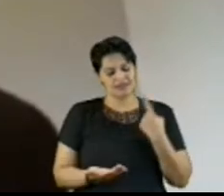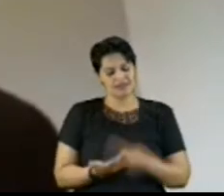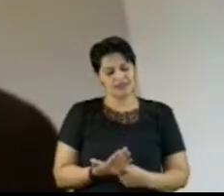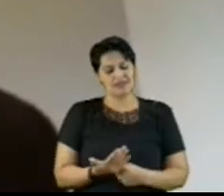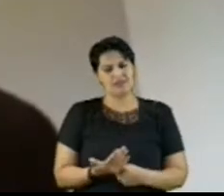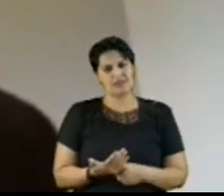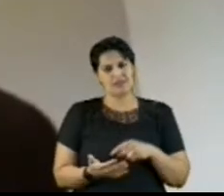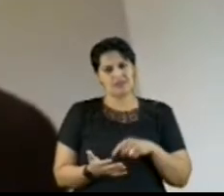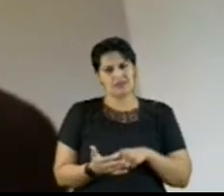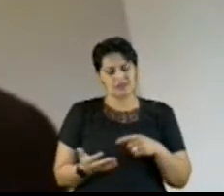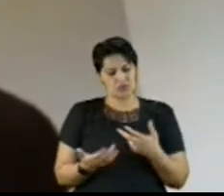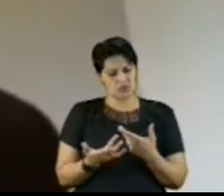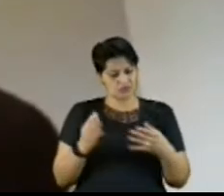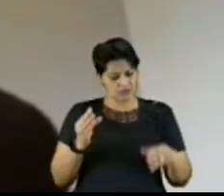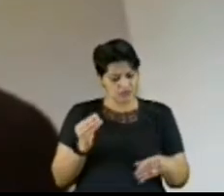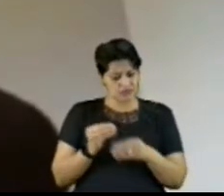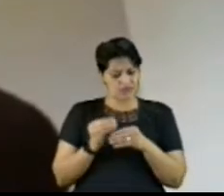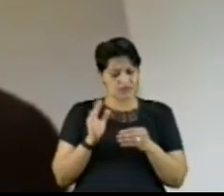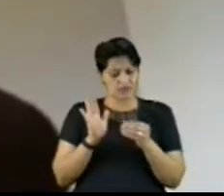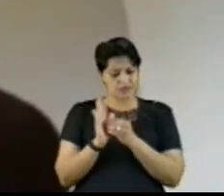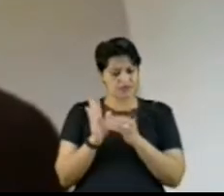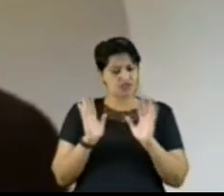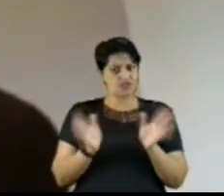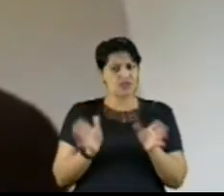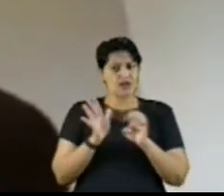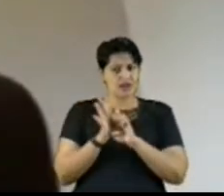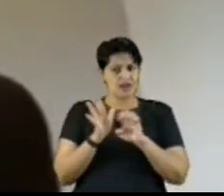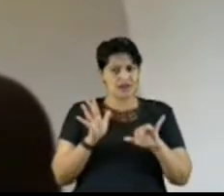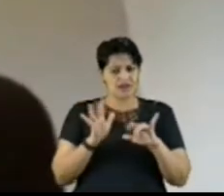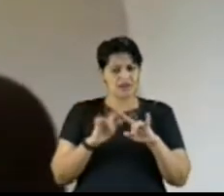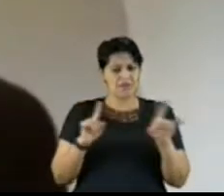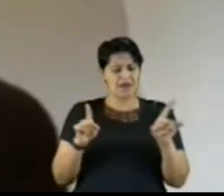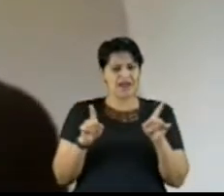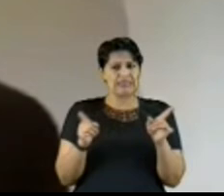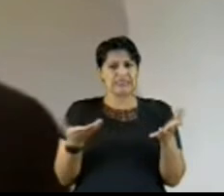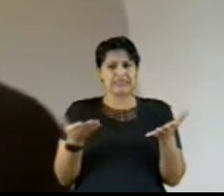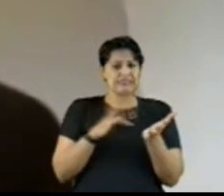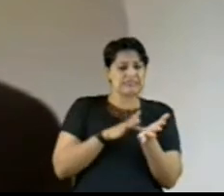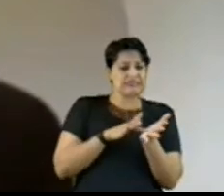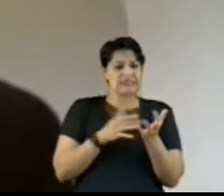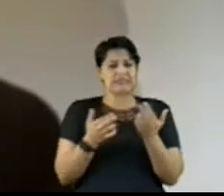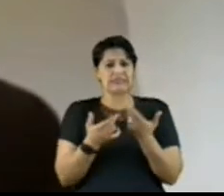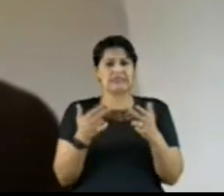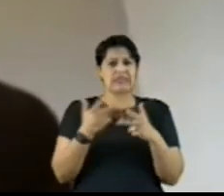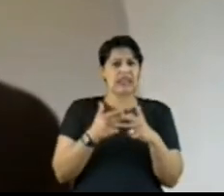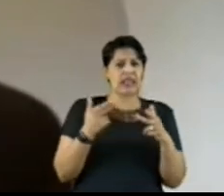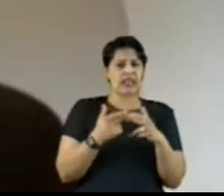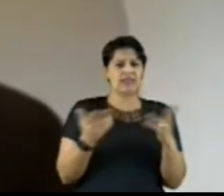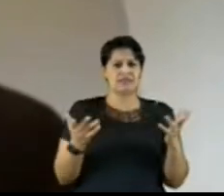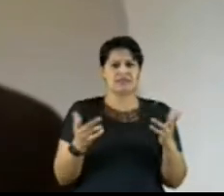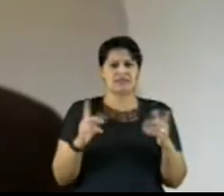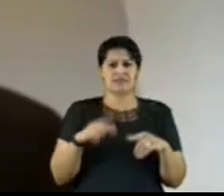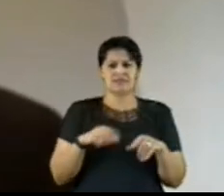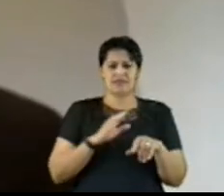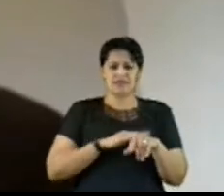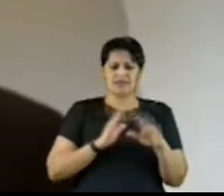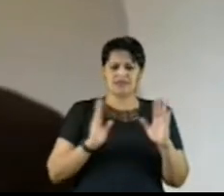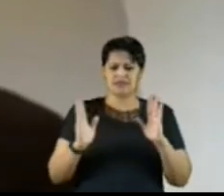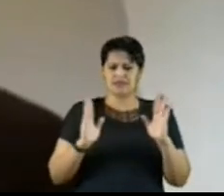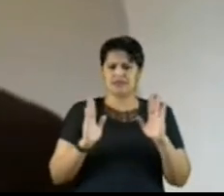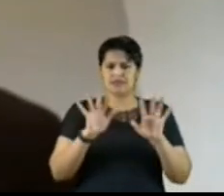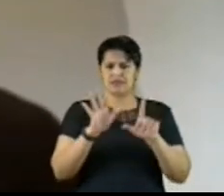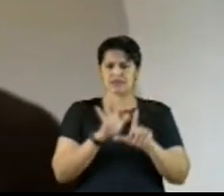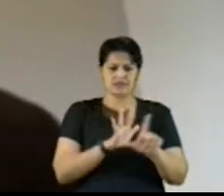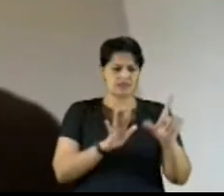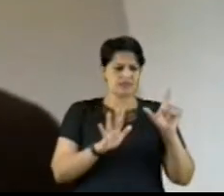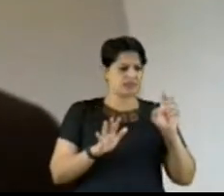terem sido incluídos no edital de forma assodada, em intervalo de menos de cinco dias antes da